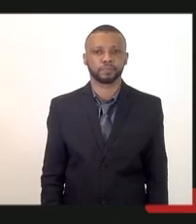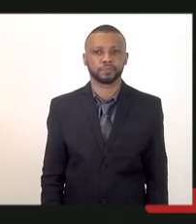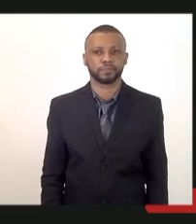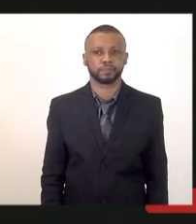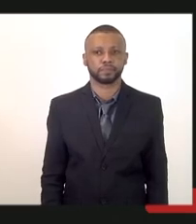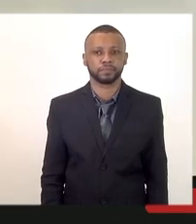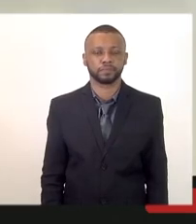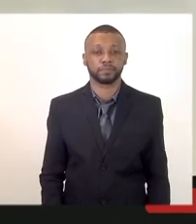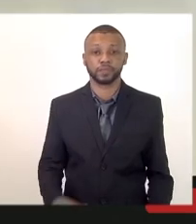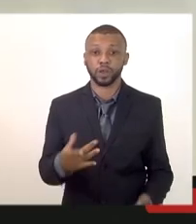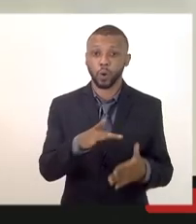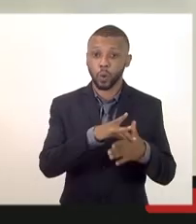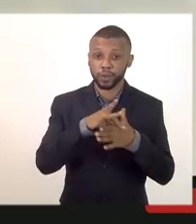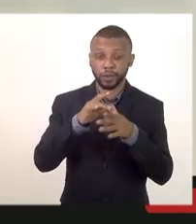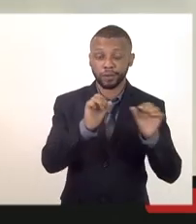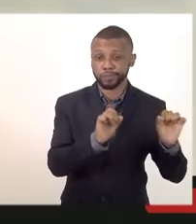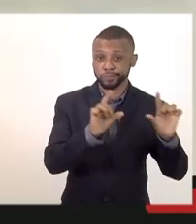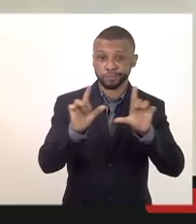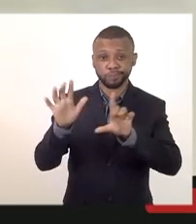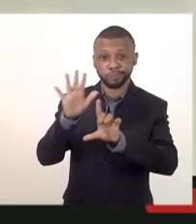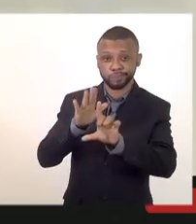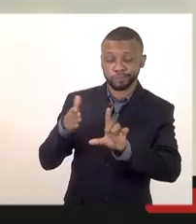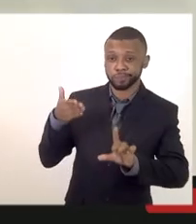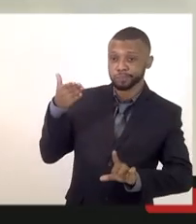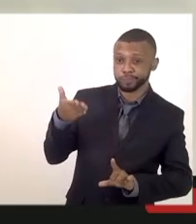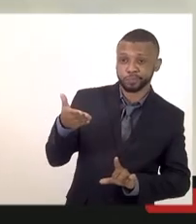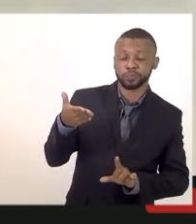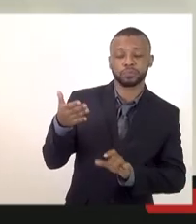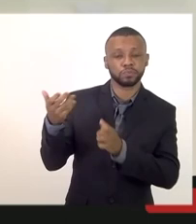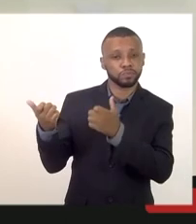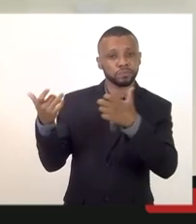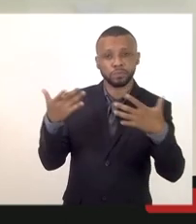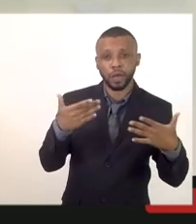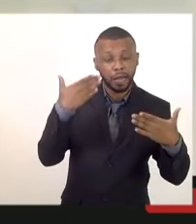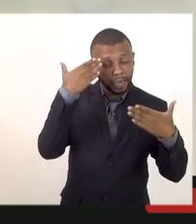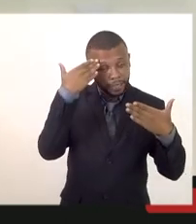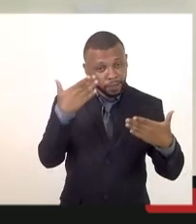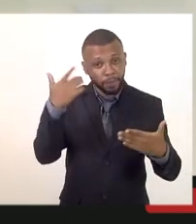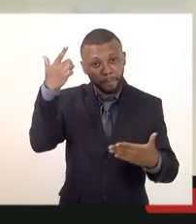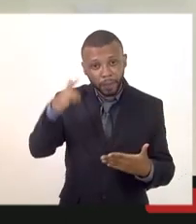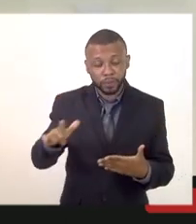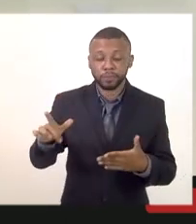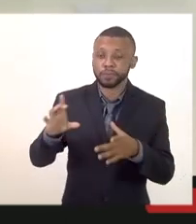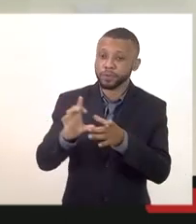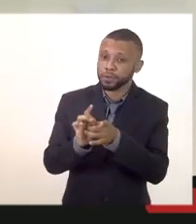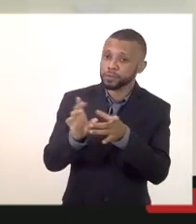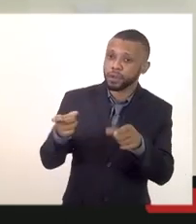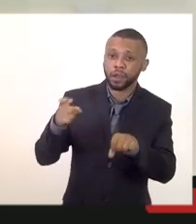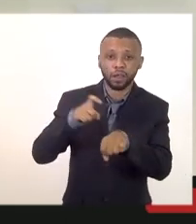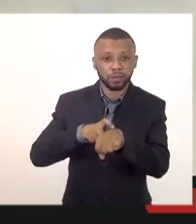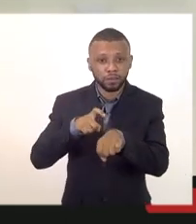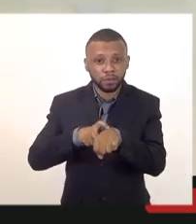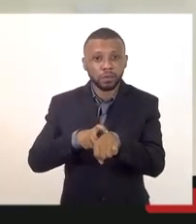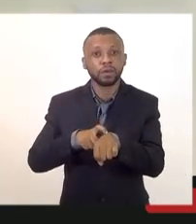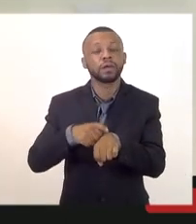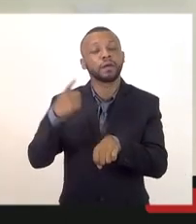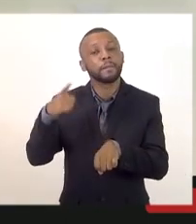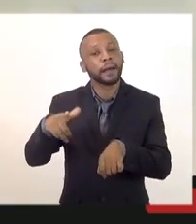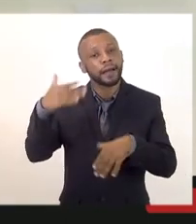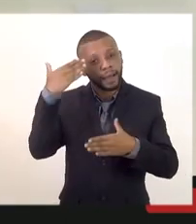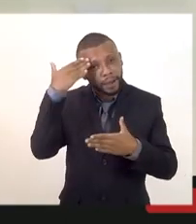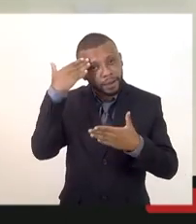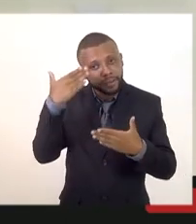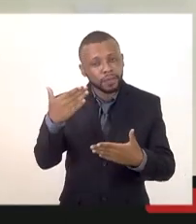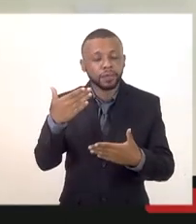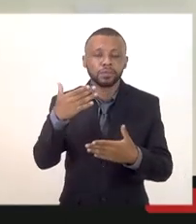coronel passar a palavra para a vossa excelência coronel agradecendo mais uma vez a disponibilidade e agradecendo a TV Alerte também